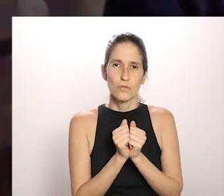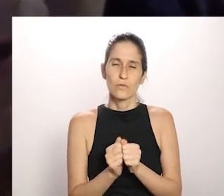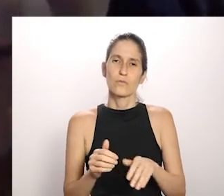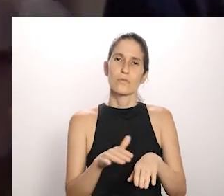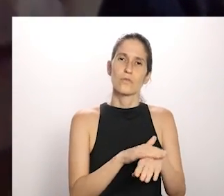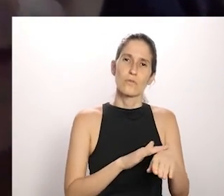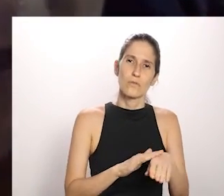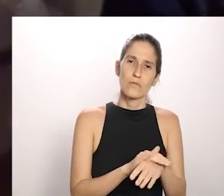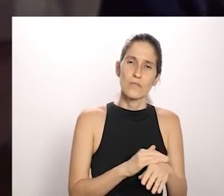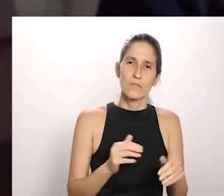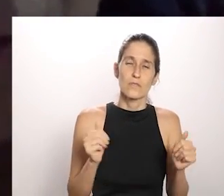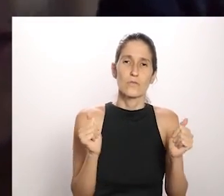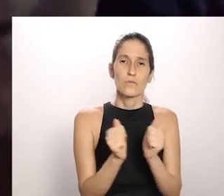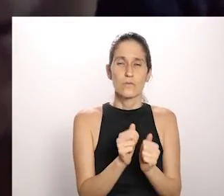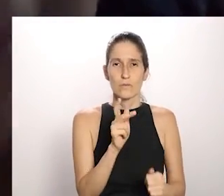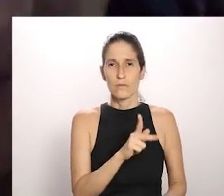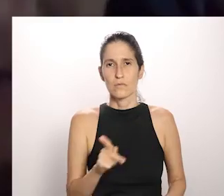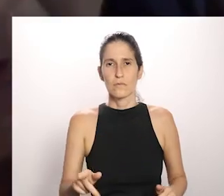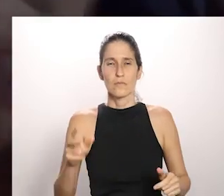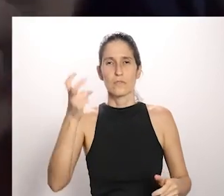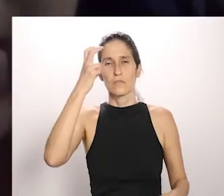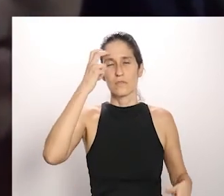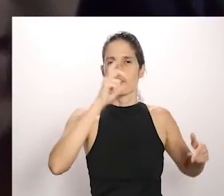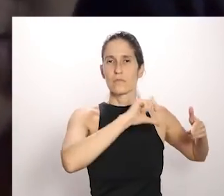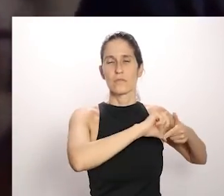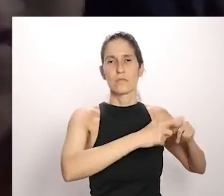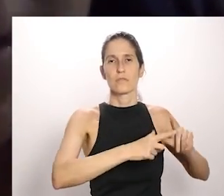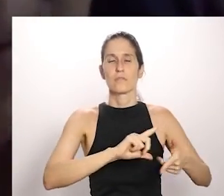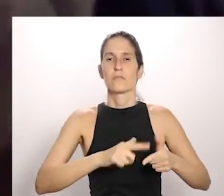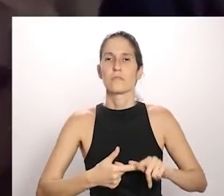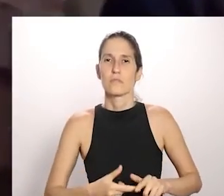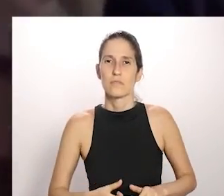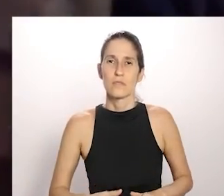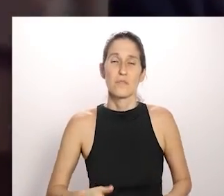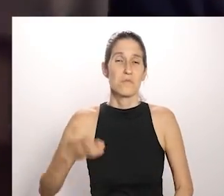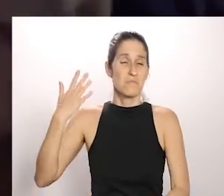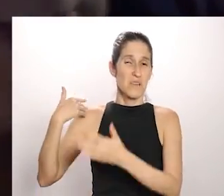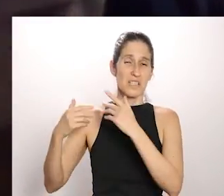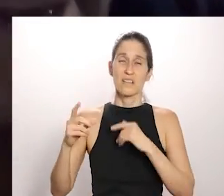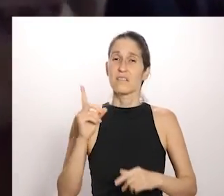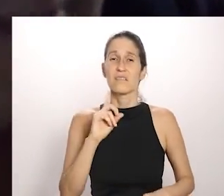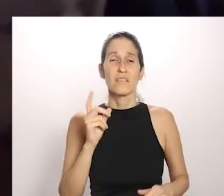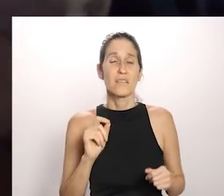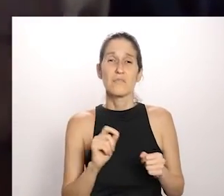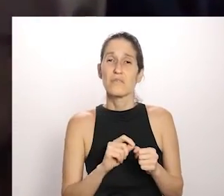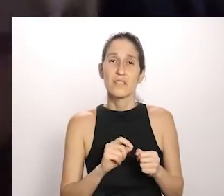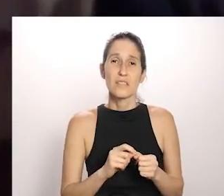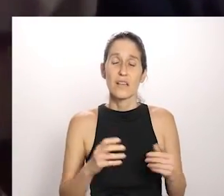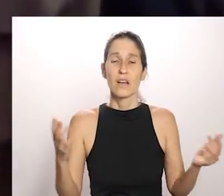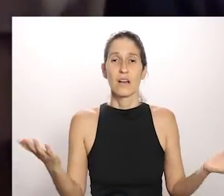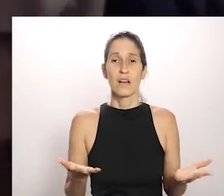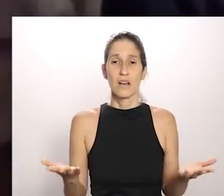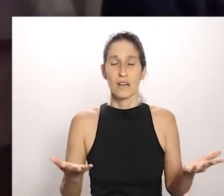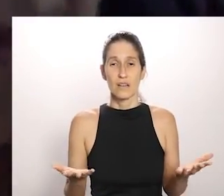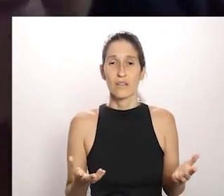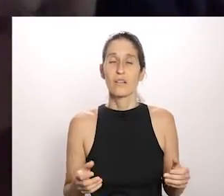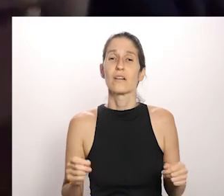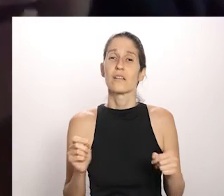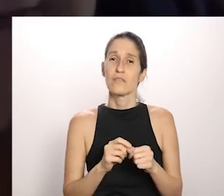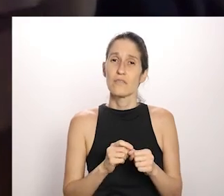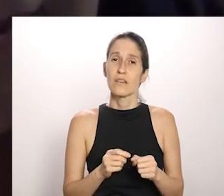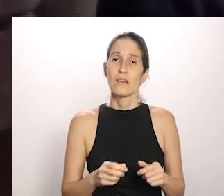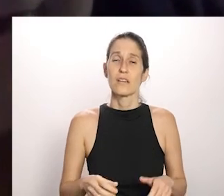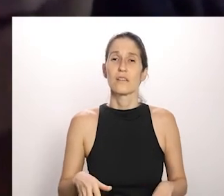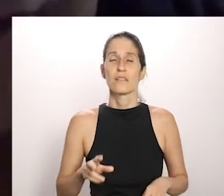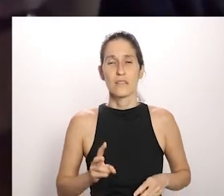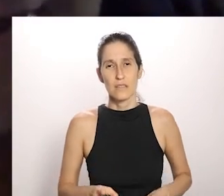questão dos contatos com os mestres tantas pessoas que a gente está falando coisas que a gente não fazia então avisa